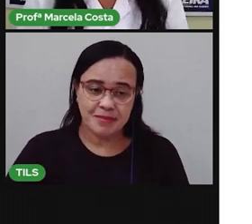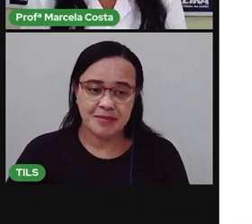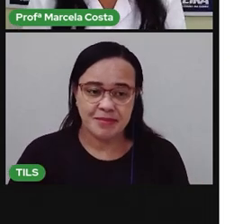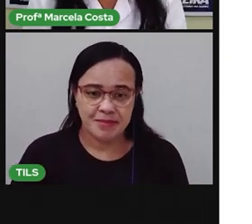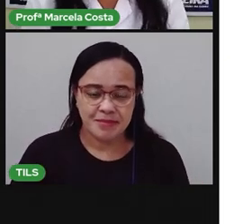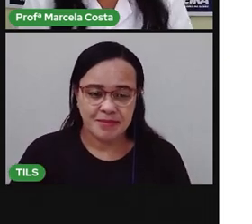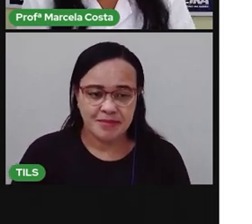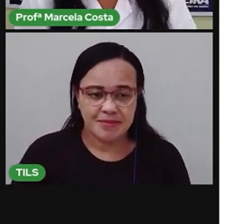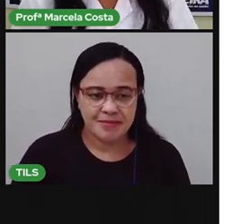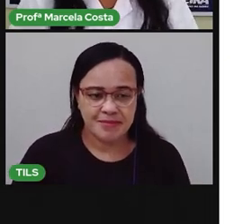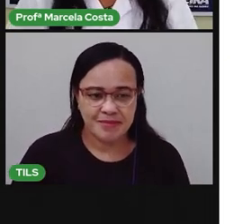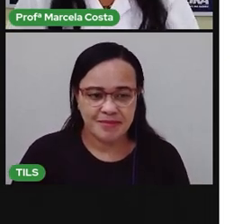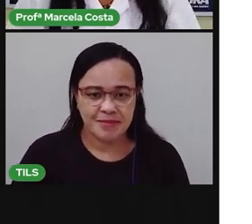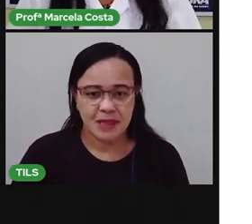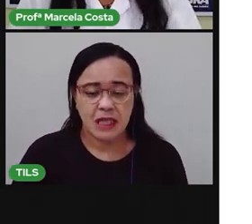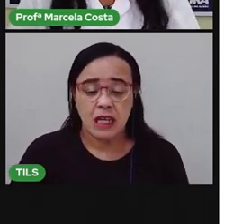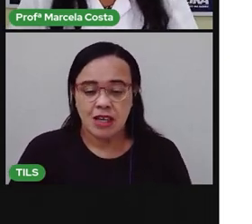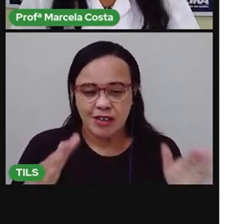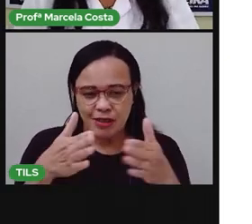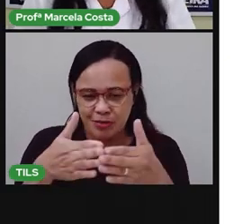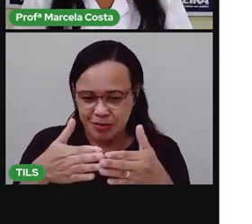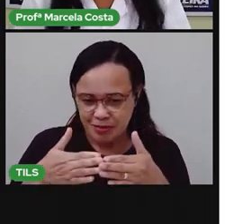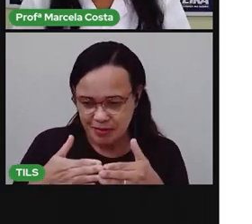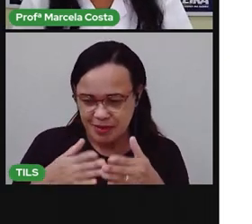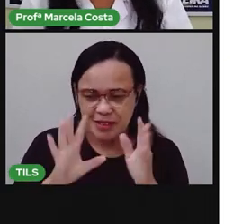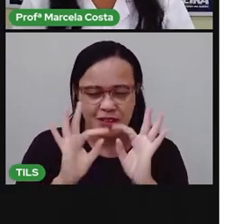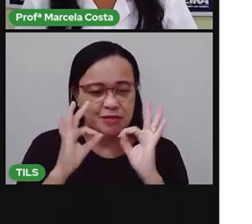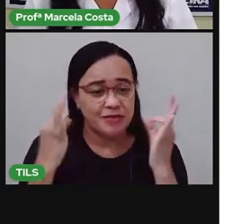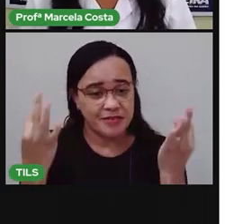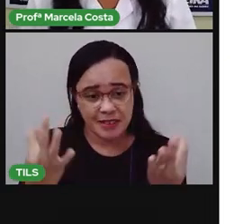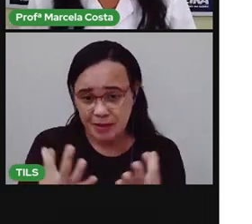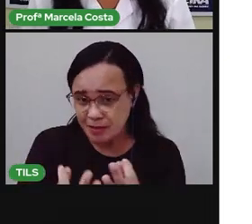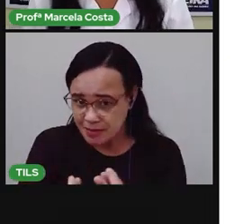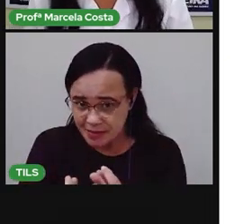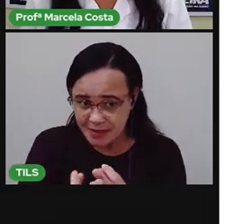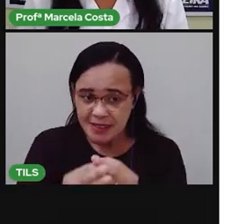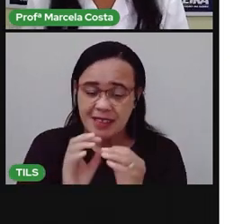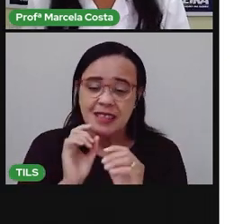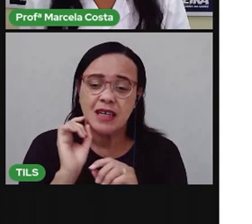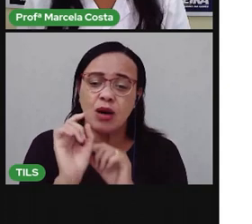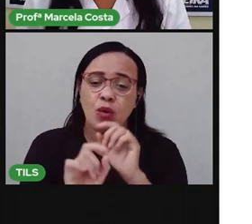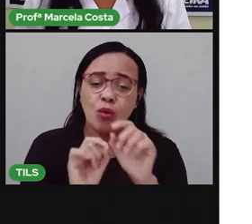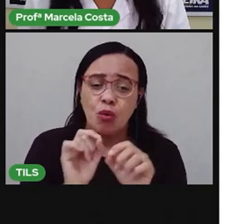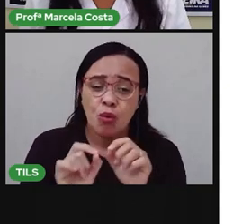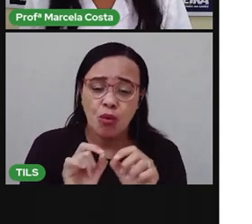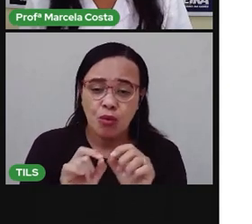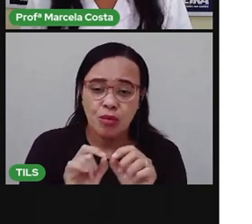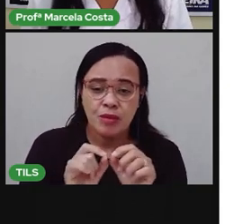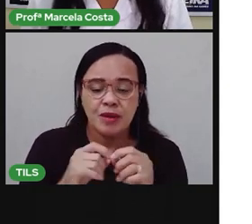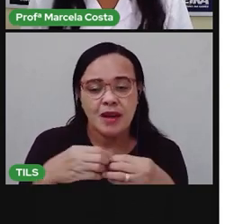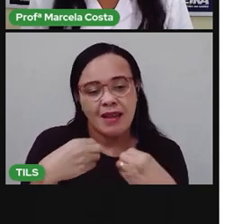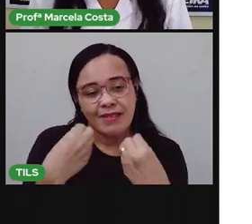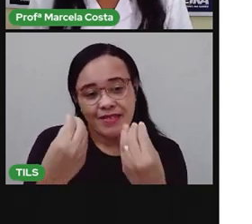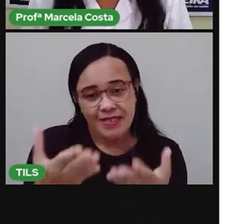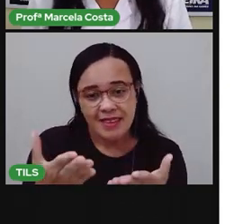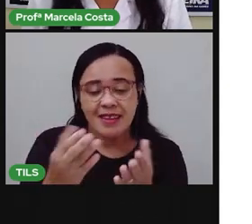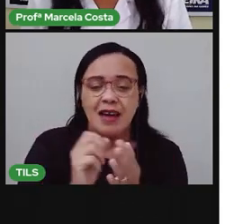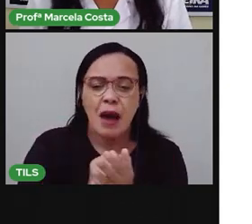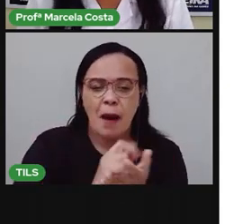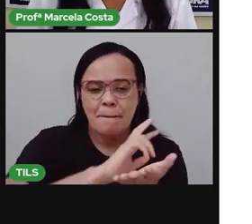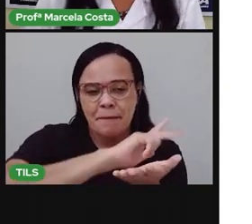Já vou pedir, para você pedir aí ao seu responsável, para te dar alguns rótulos, alguns